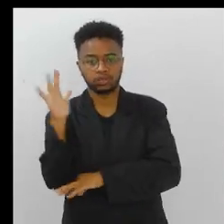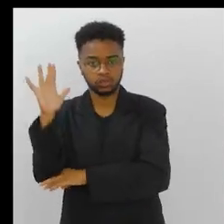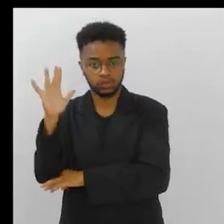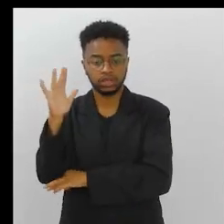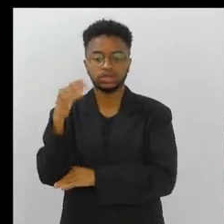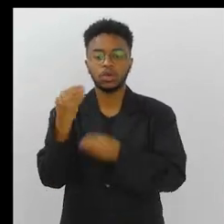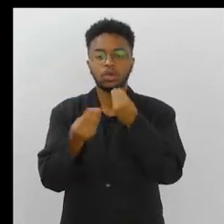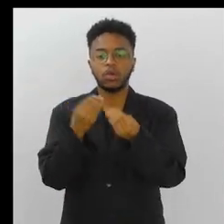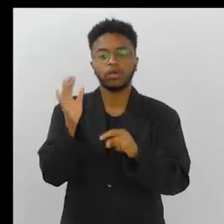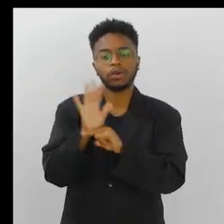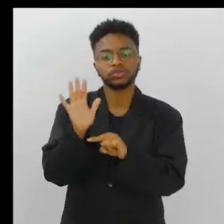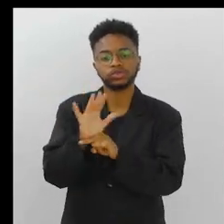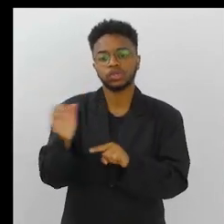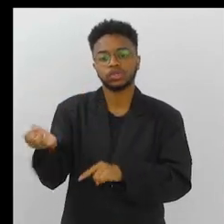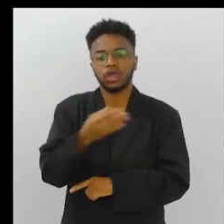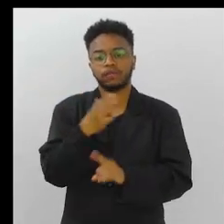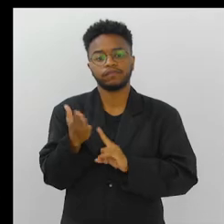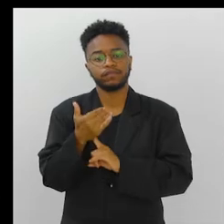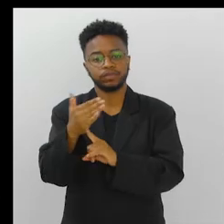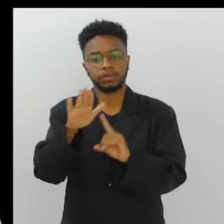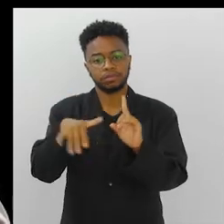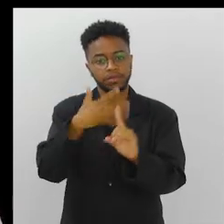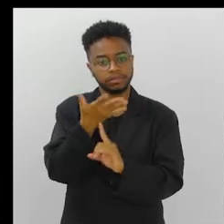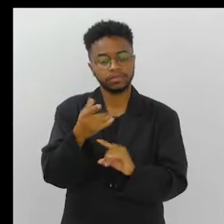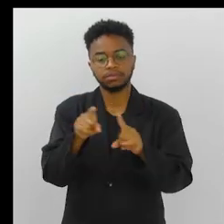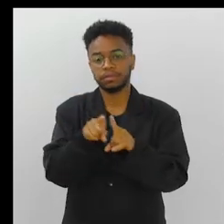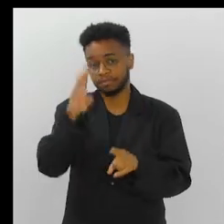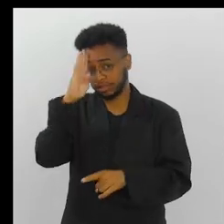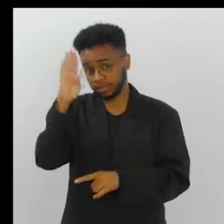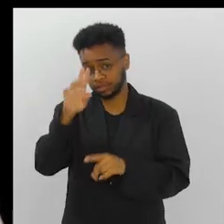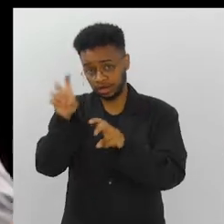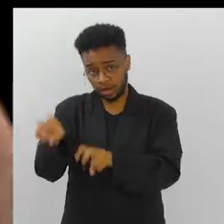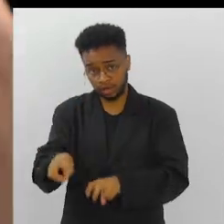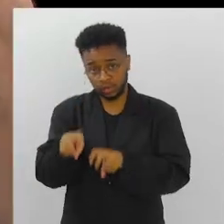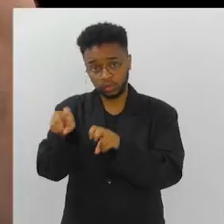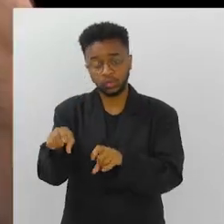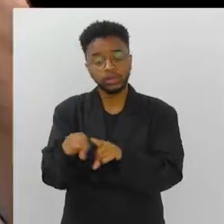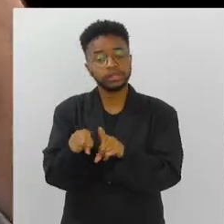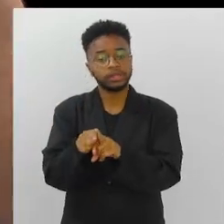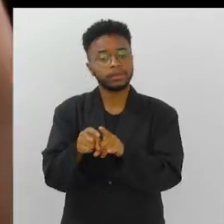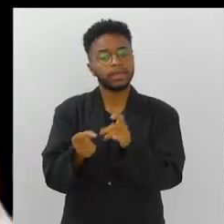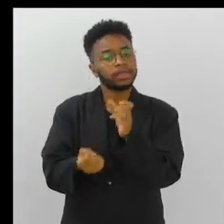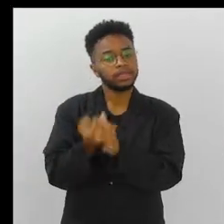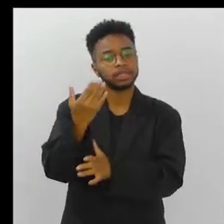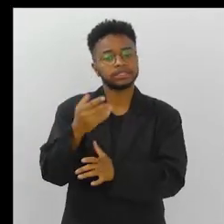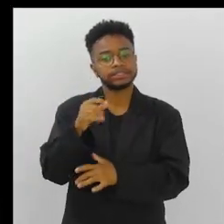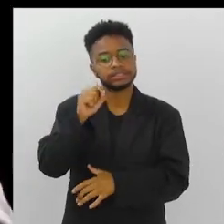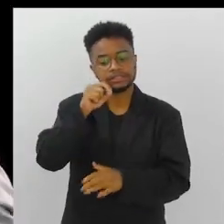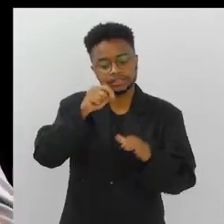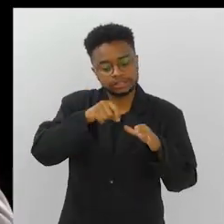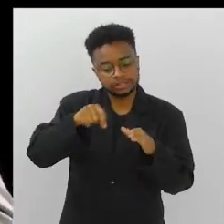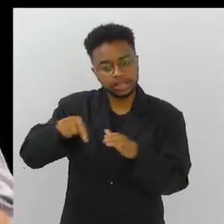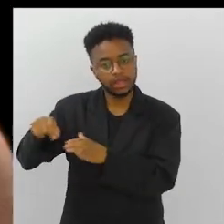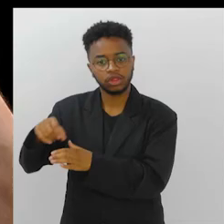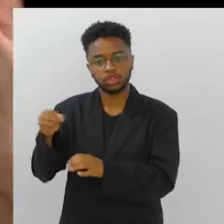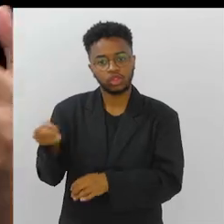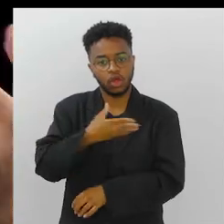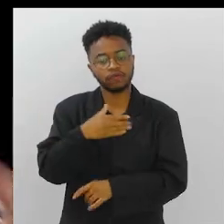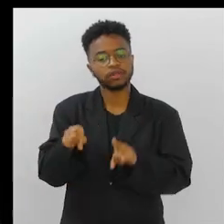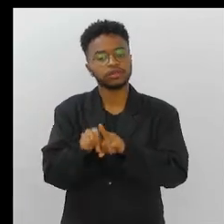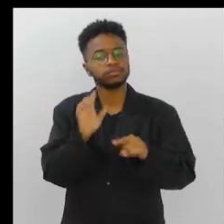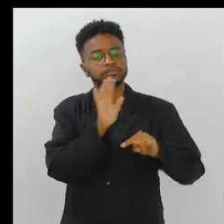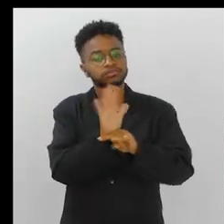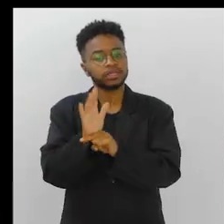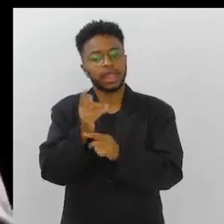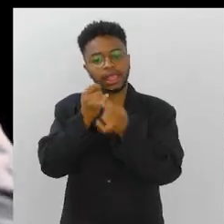contribuição para novas tecnologias ambientais, principalmente na agricultura, na criação de novas sementes, no auxílio de